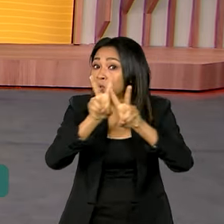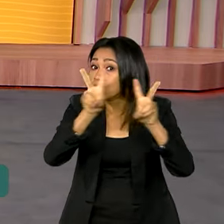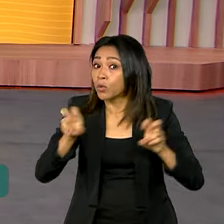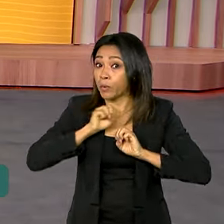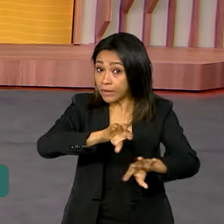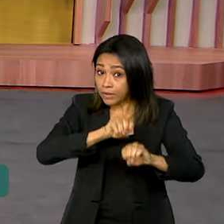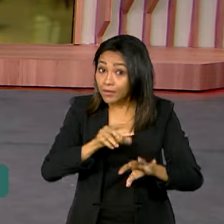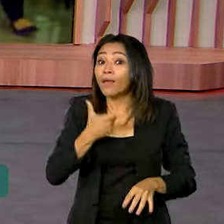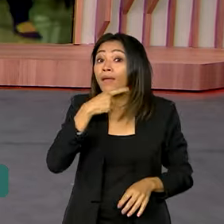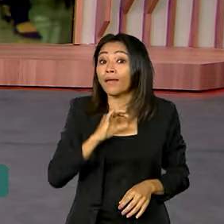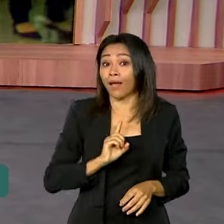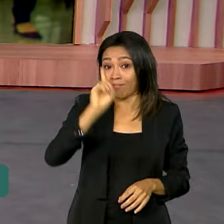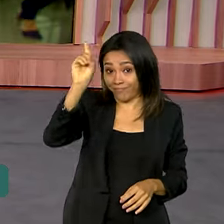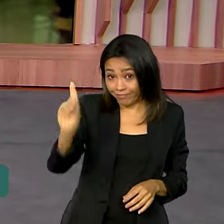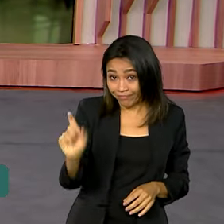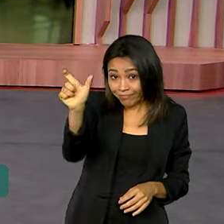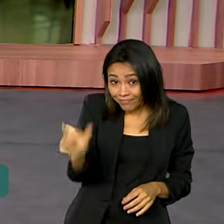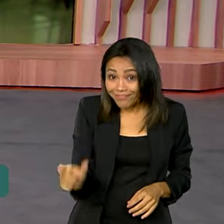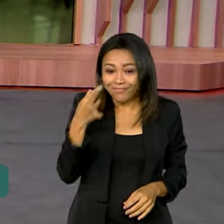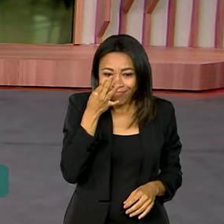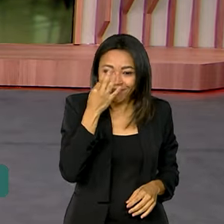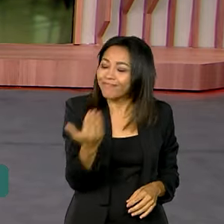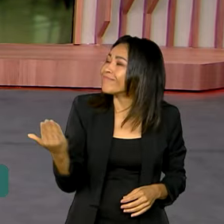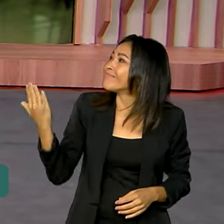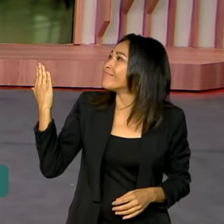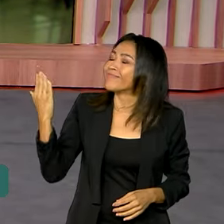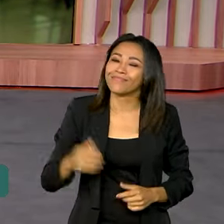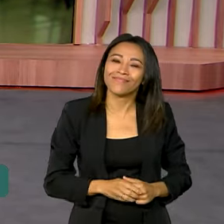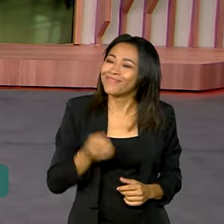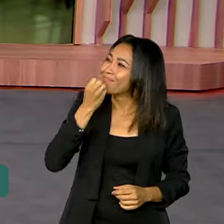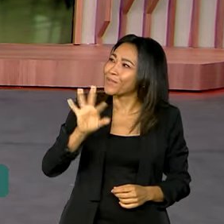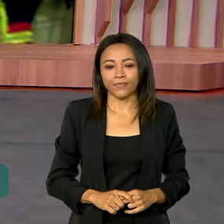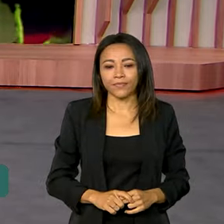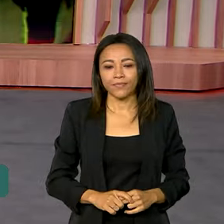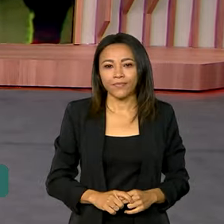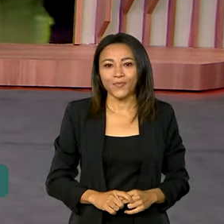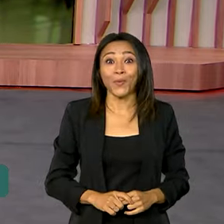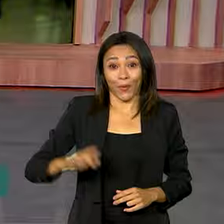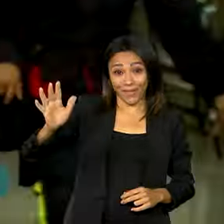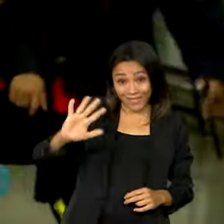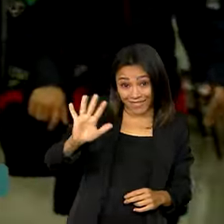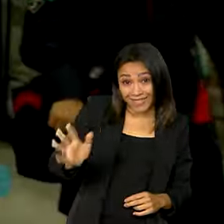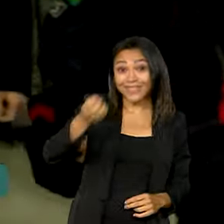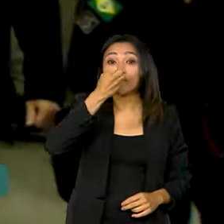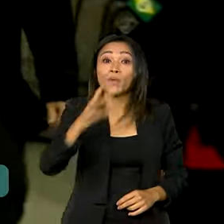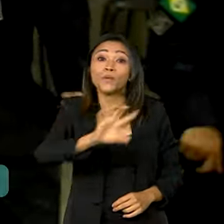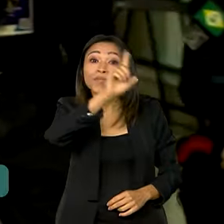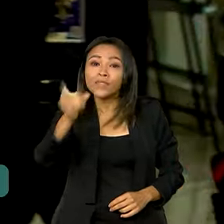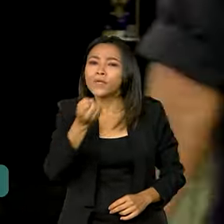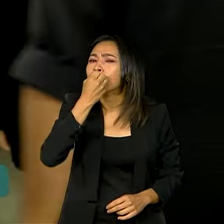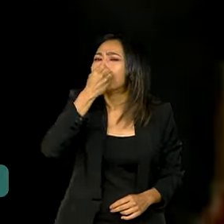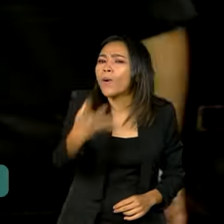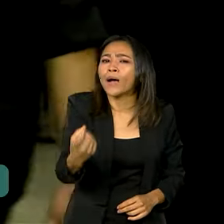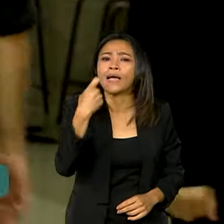Quem está lá e tem as informações para a gente ao vivo é a repórter Carolina Becker. Bom dia, Carolina. Olá, bom dia, boa sexta para